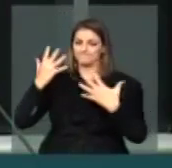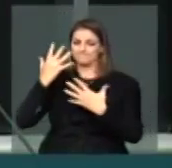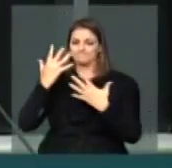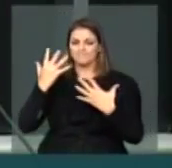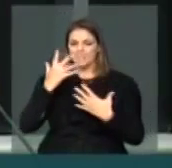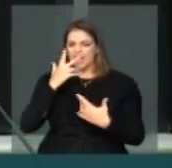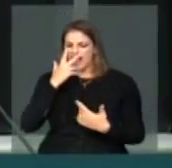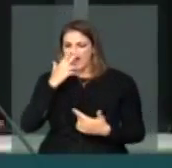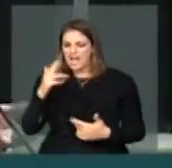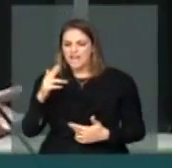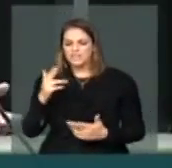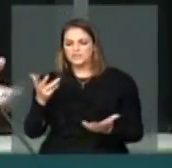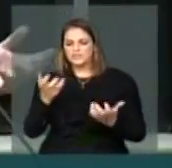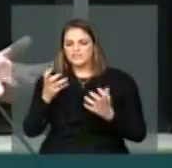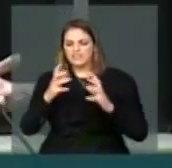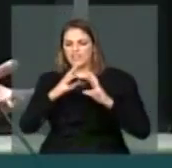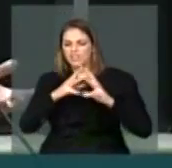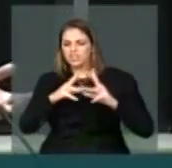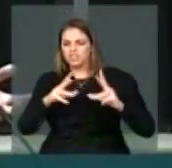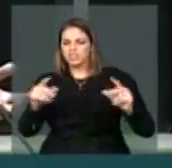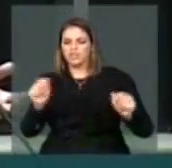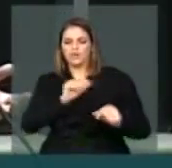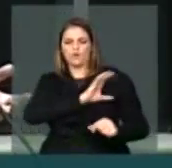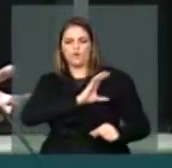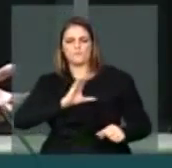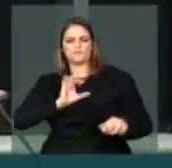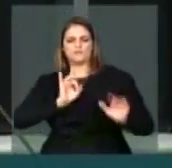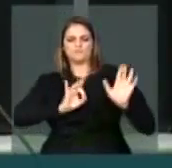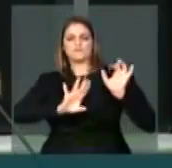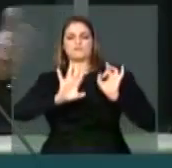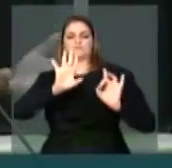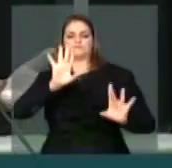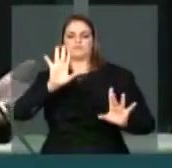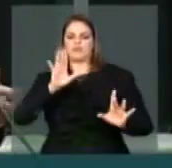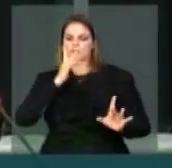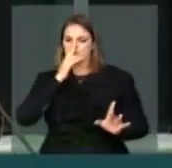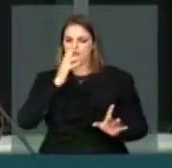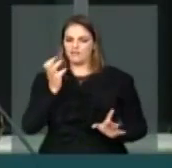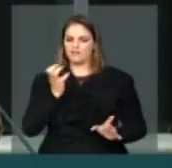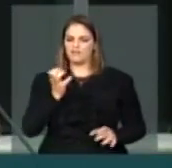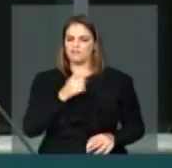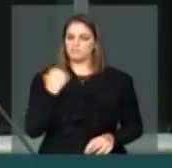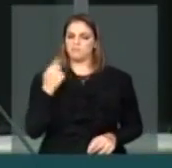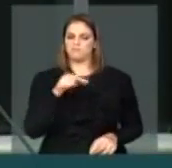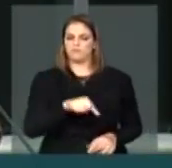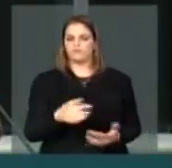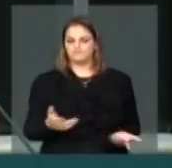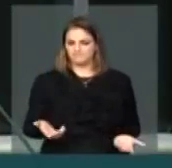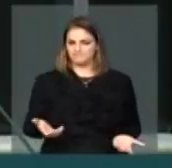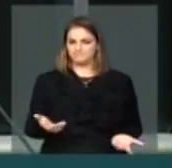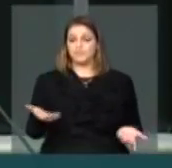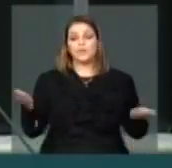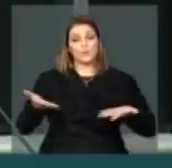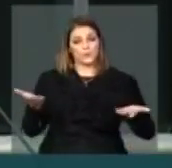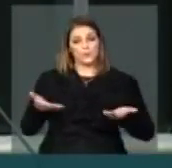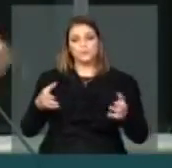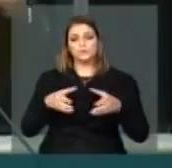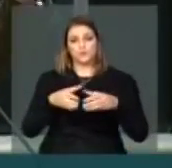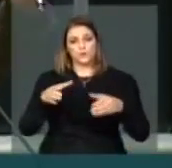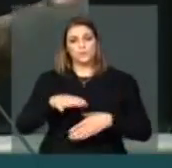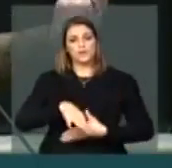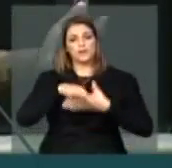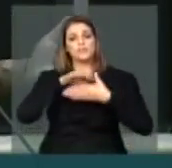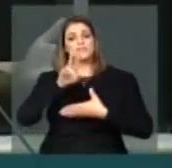dissolução, de extermínio da comissão especial. Hoje o Colégio de Líderes vai decidir a pauta de amanhã